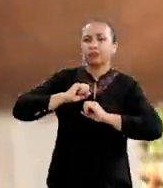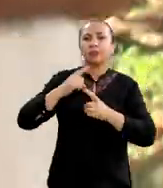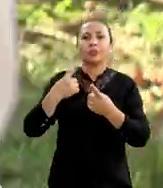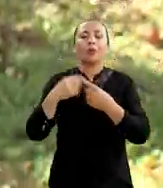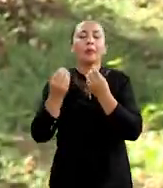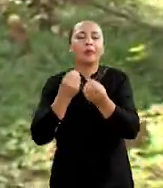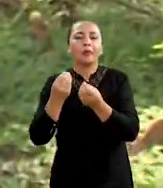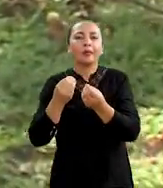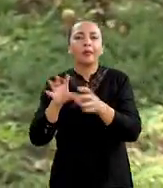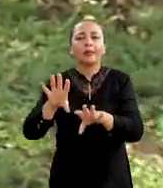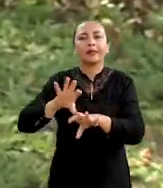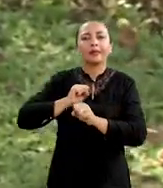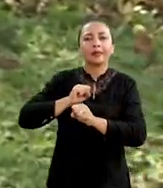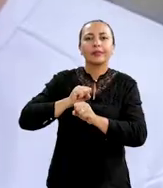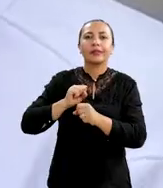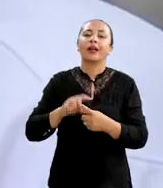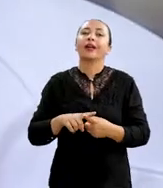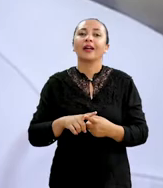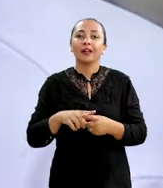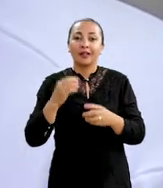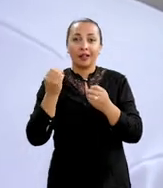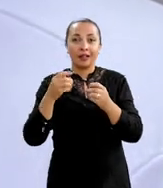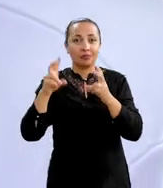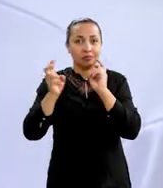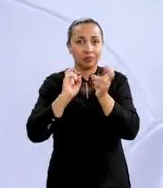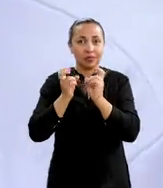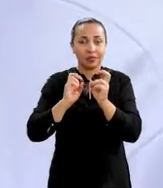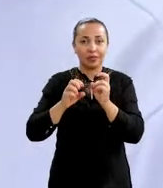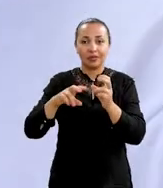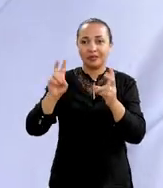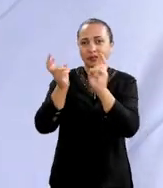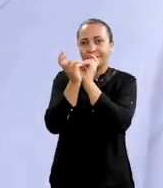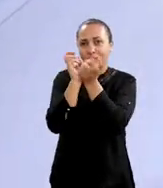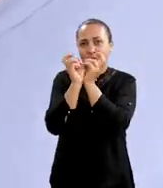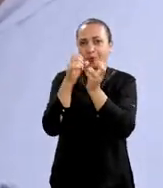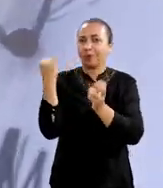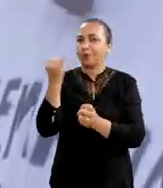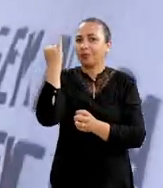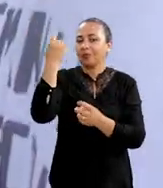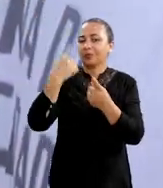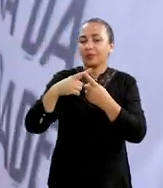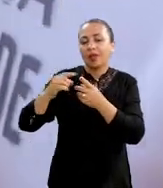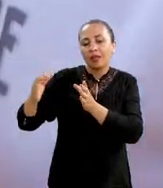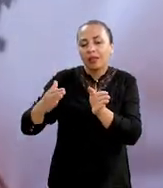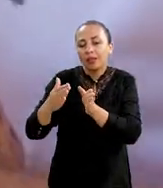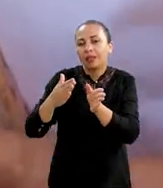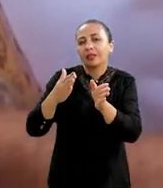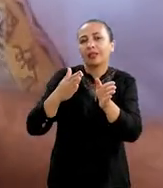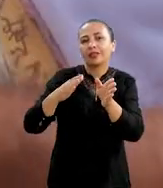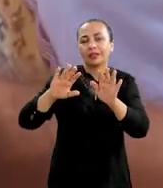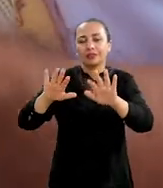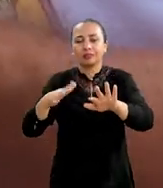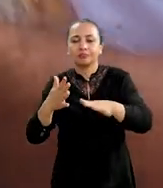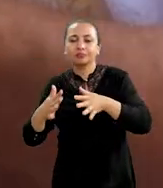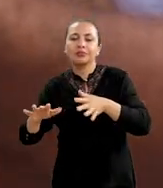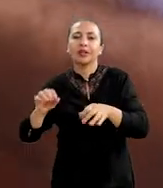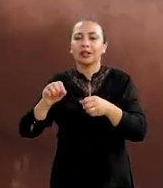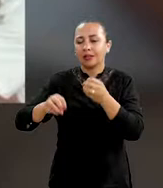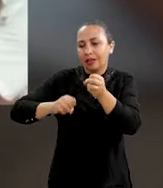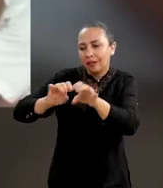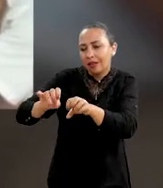Porque a musicalidade na capoeira é muito importante, porque é ela que conduz o ritual, ela que dá